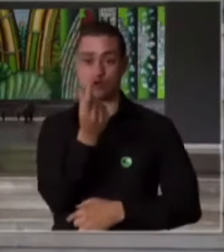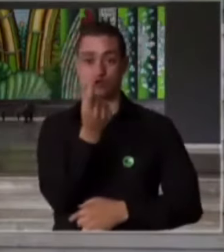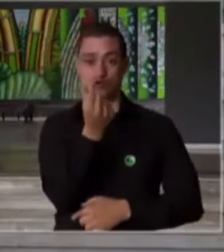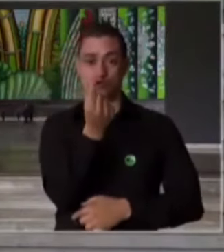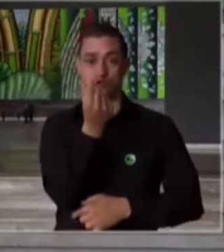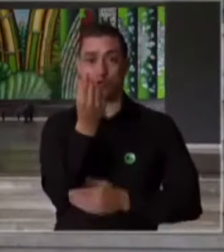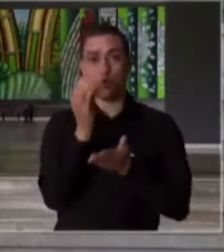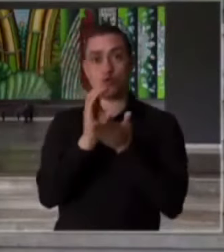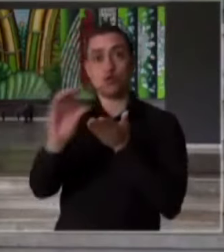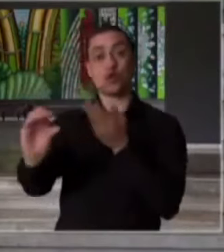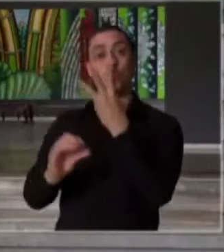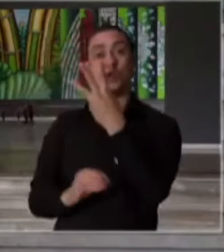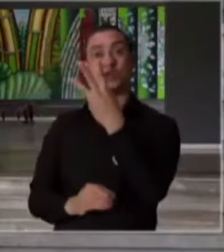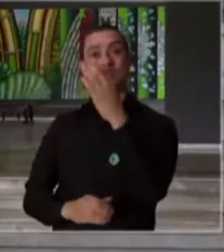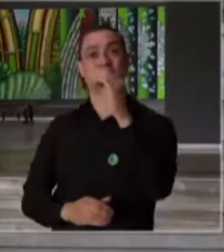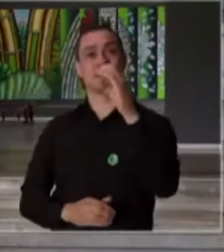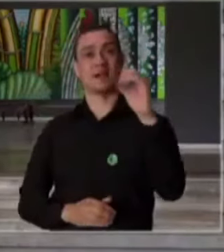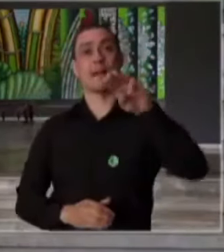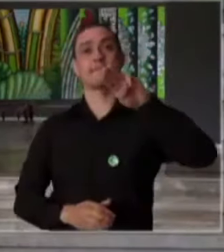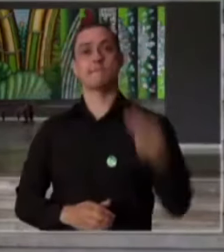partir de agora, 300 milhões do fundo municipal...